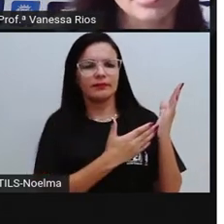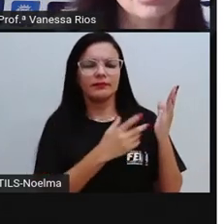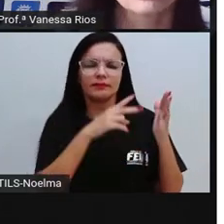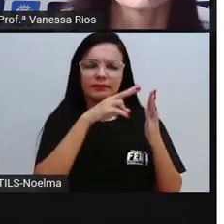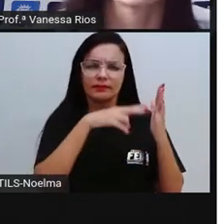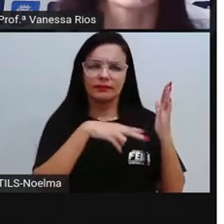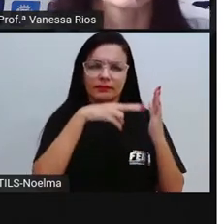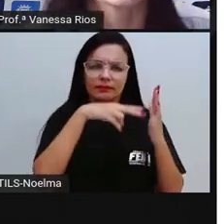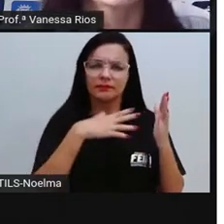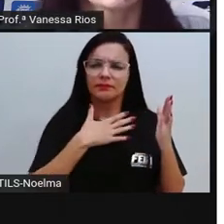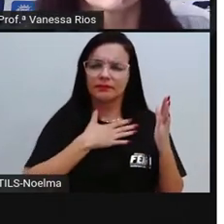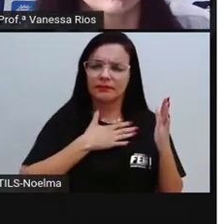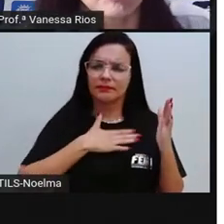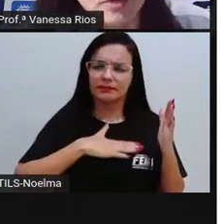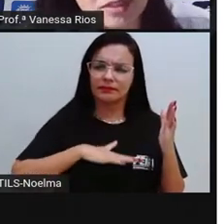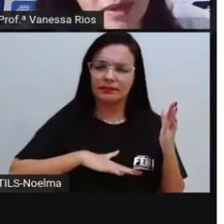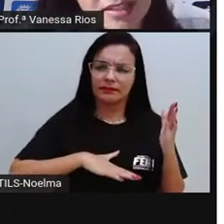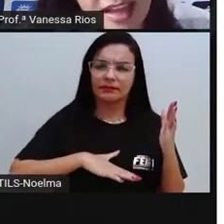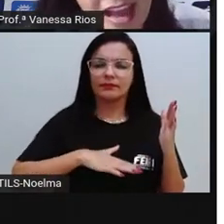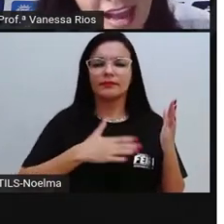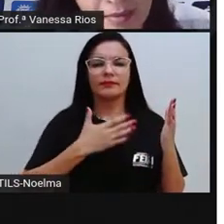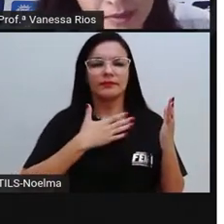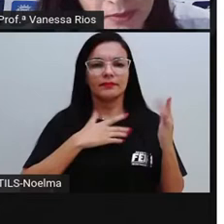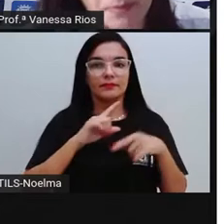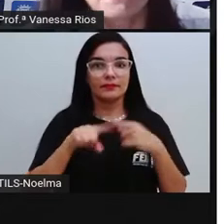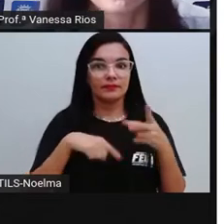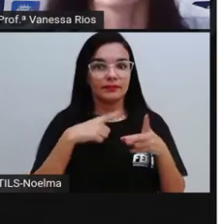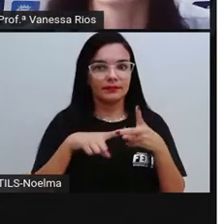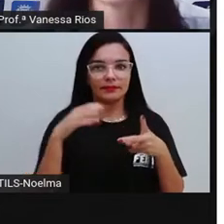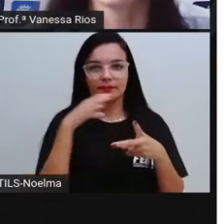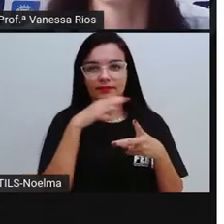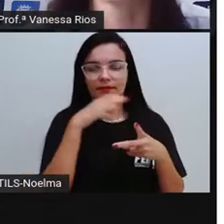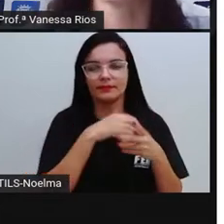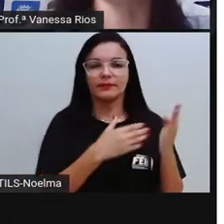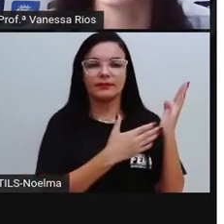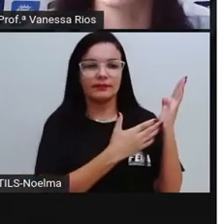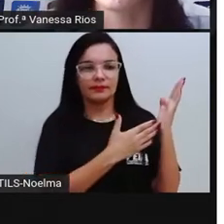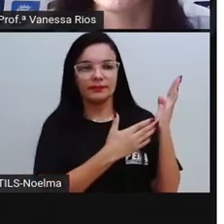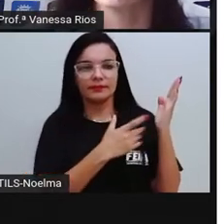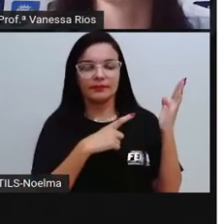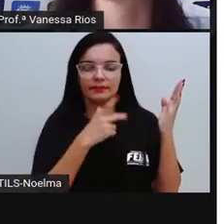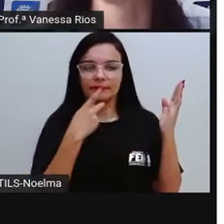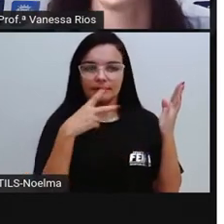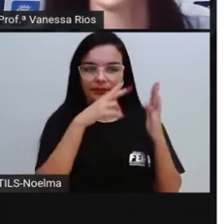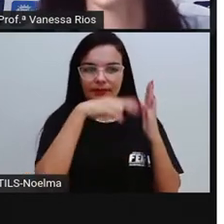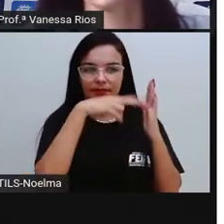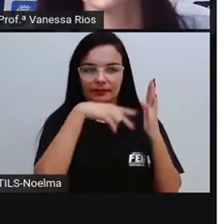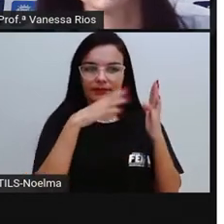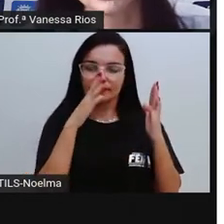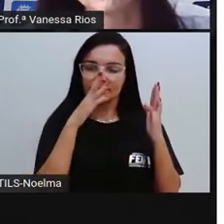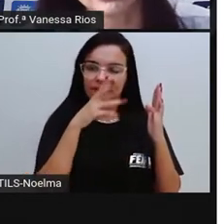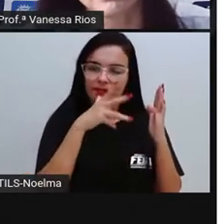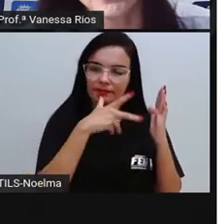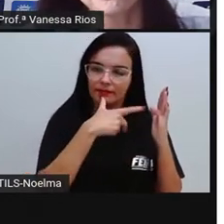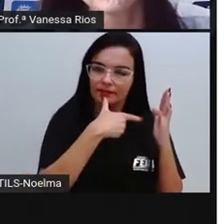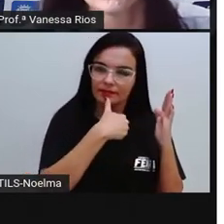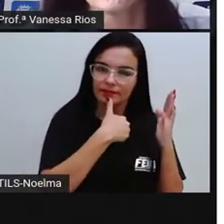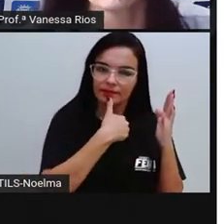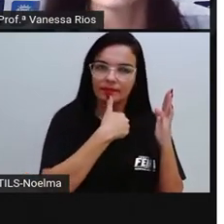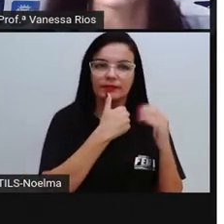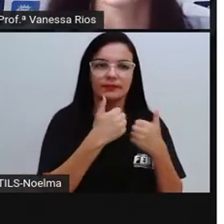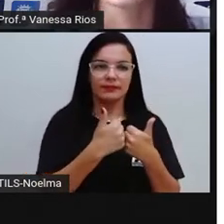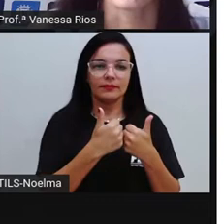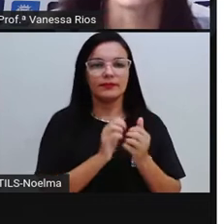devagarzinho e aí depois mais rápido. Então vamos lá, eu vou ler devagar e você vai ler junto comigo, tá bom?